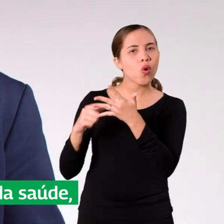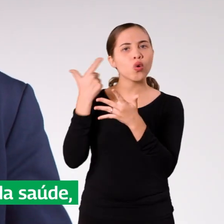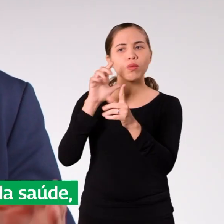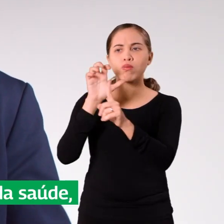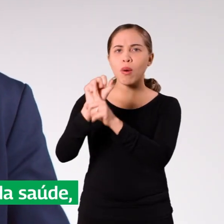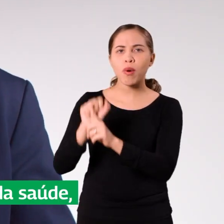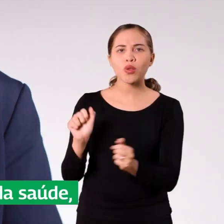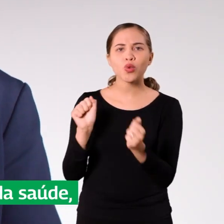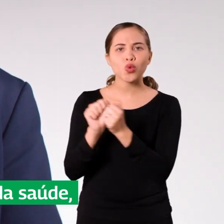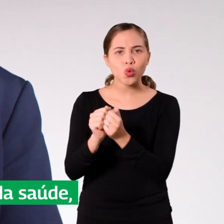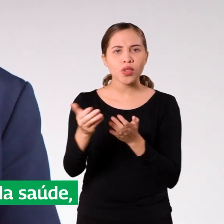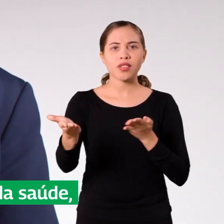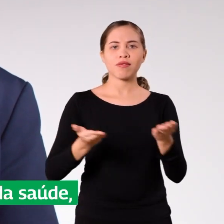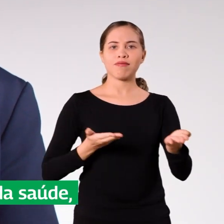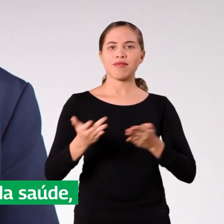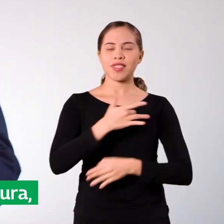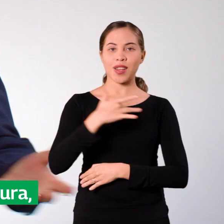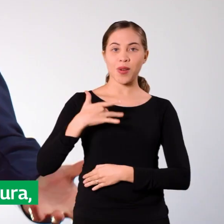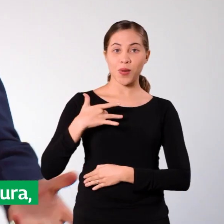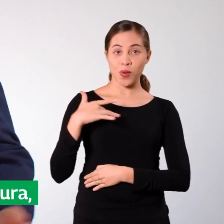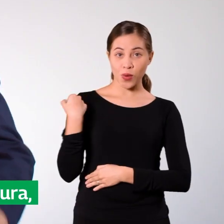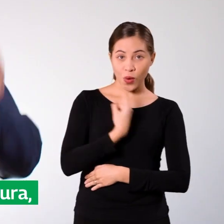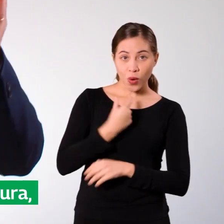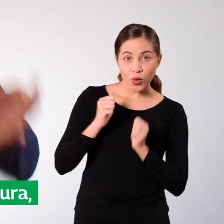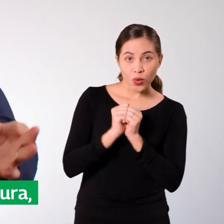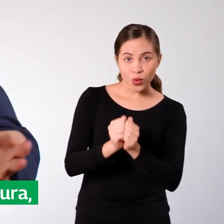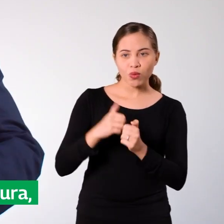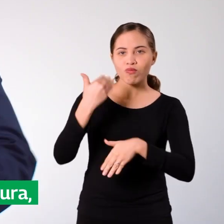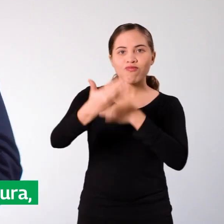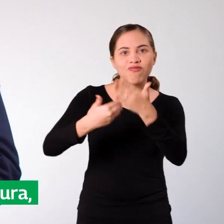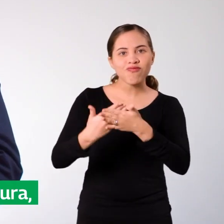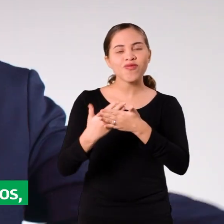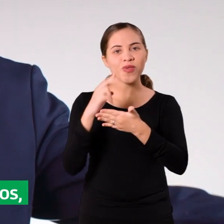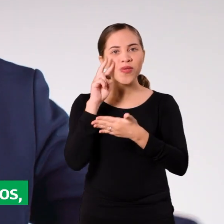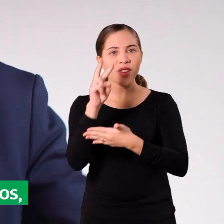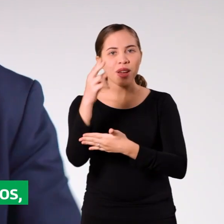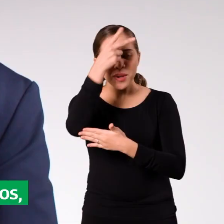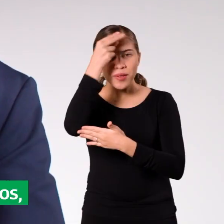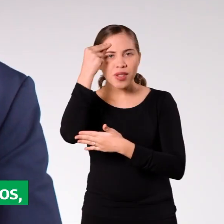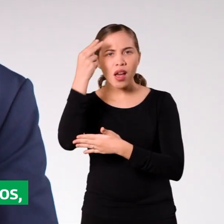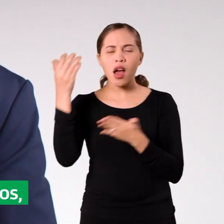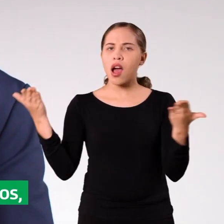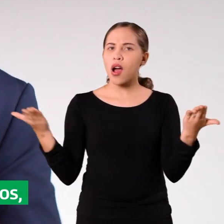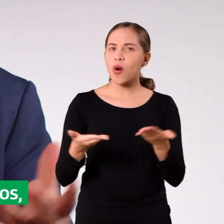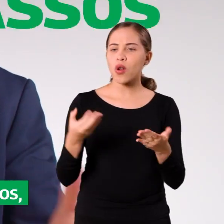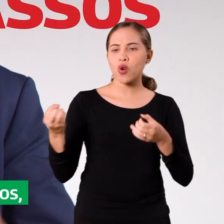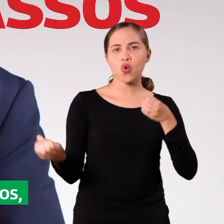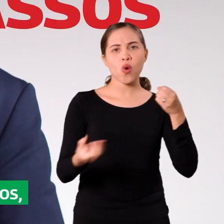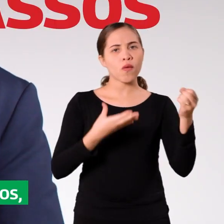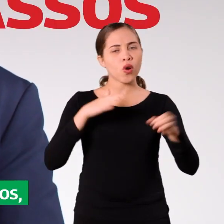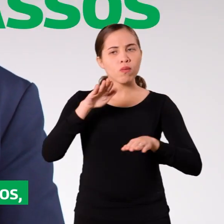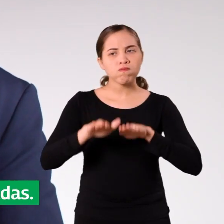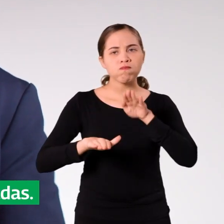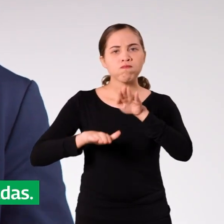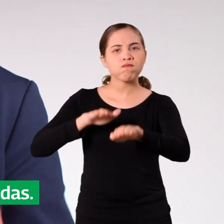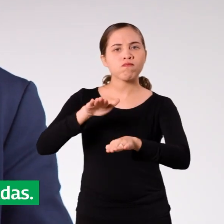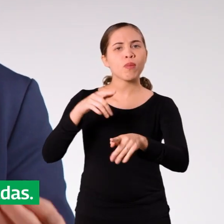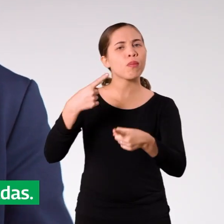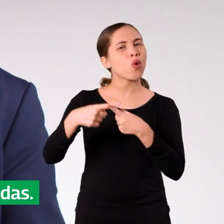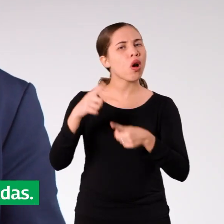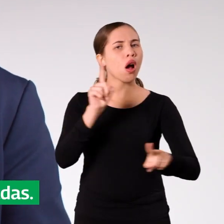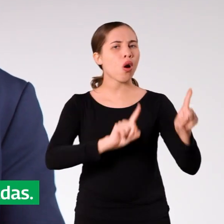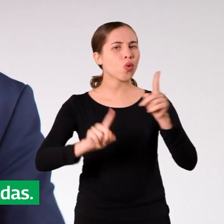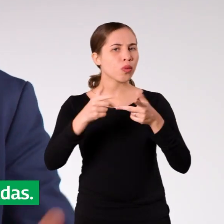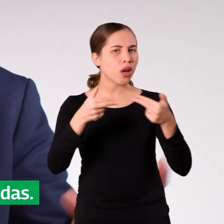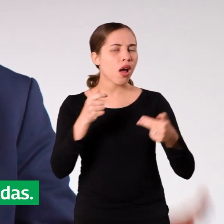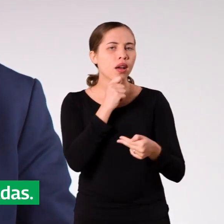alcançamos junto com os servidores da saúde, quando estivemos à frente da prefeitura. Mas agora é preciso dar novos passos, porque algumas